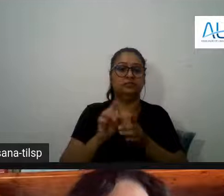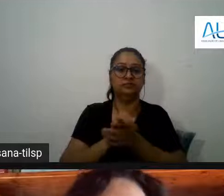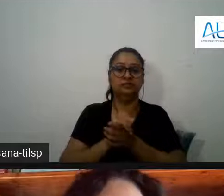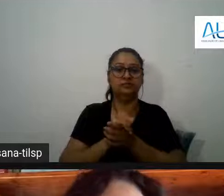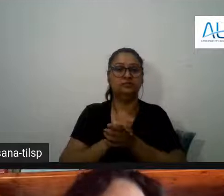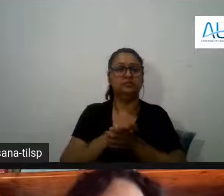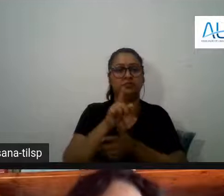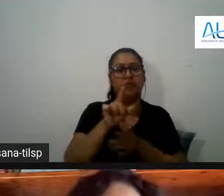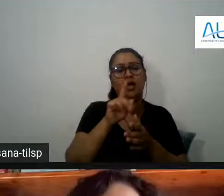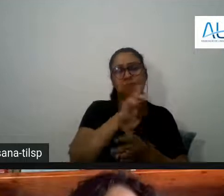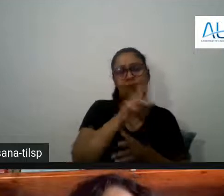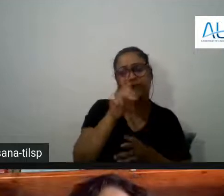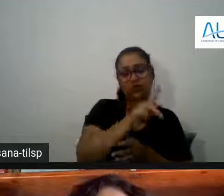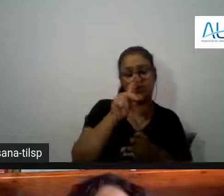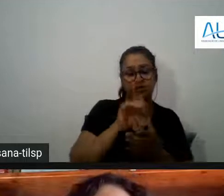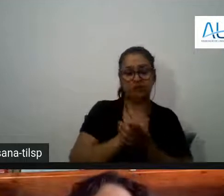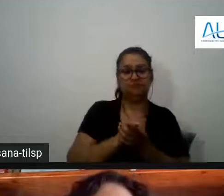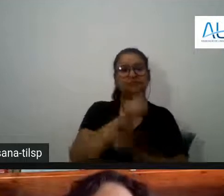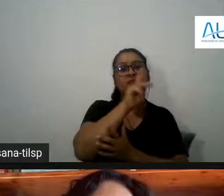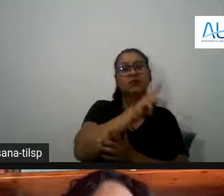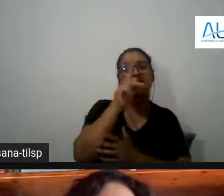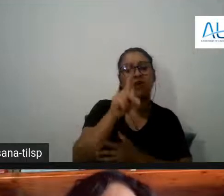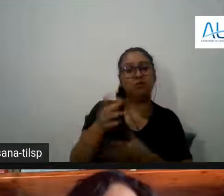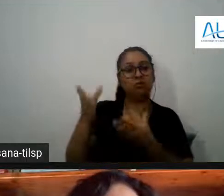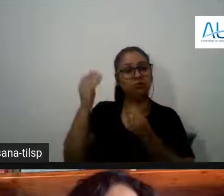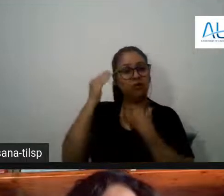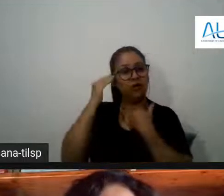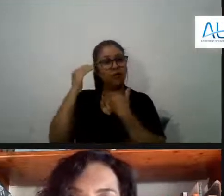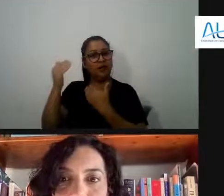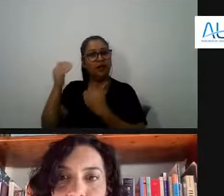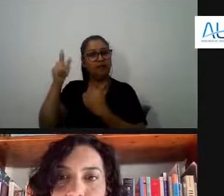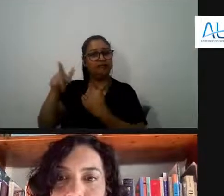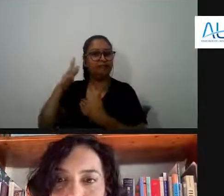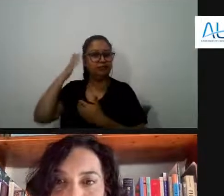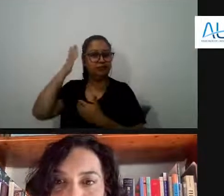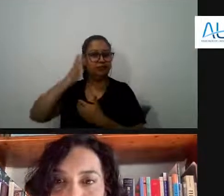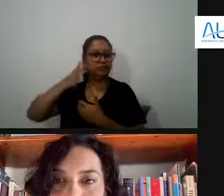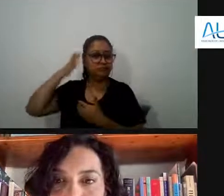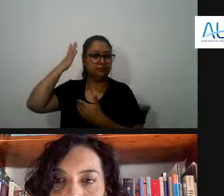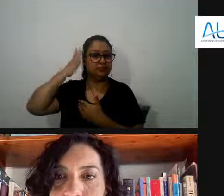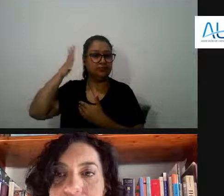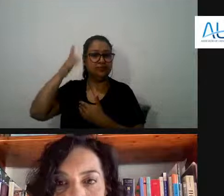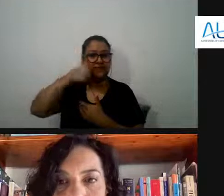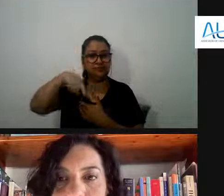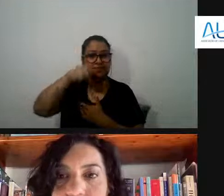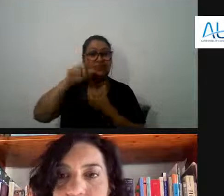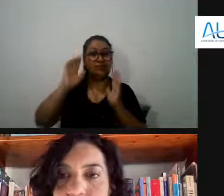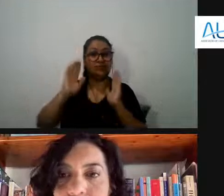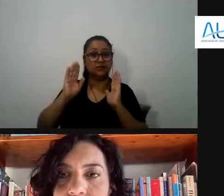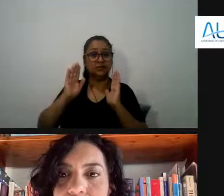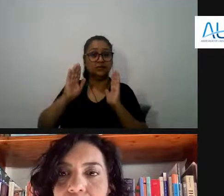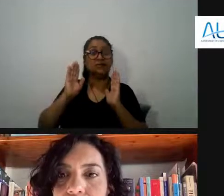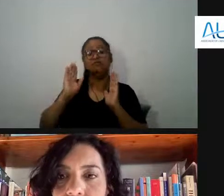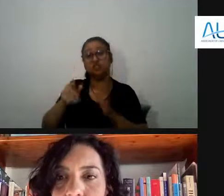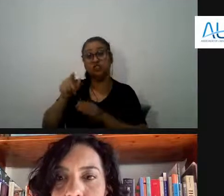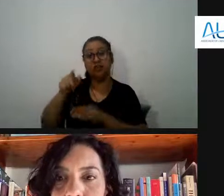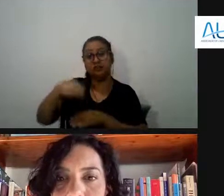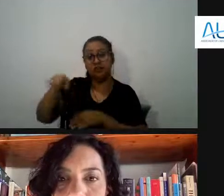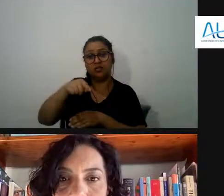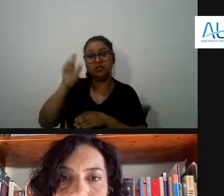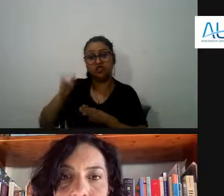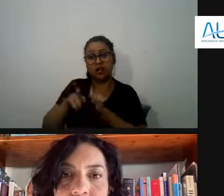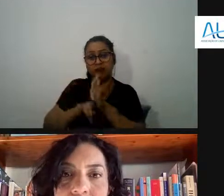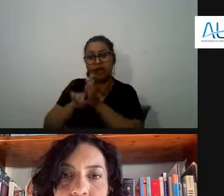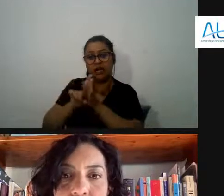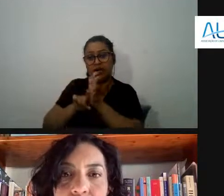Matilde ela começa dizendo assim Matilde muito obrigada pela palestra vocês já pesquisaram aí a pergunta vocês já pesquisaram textos de